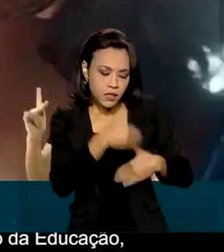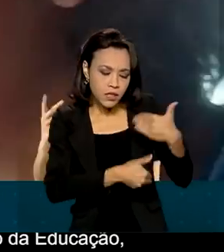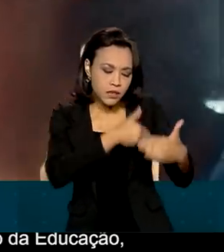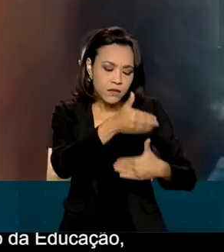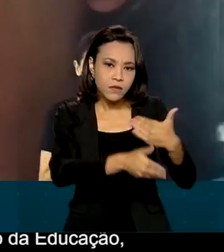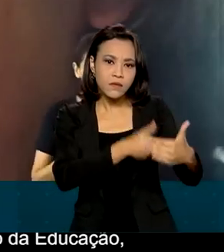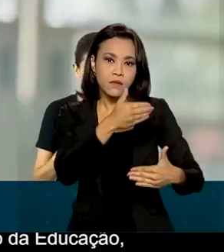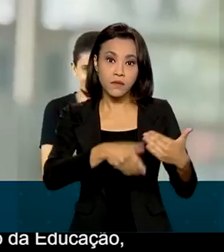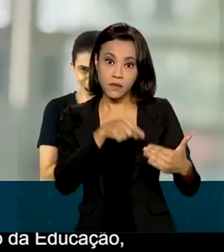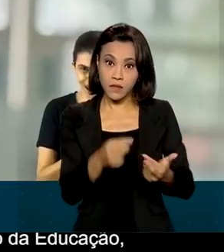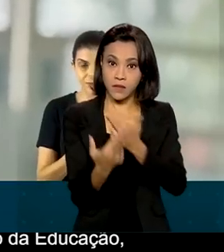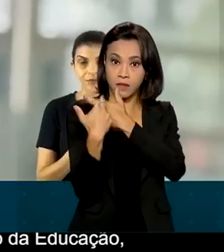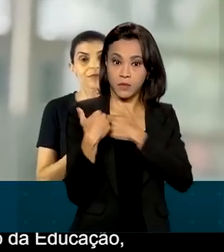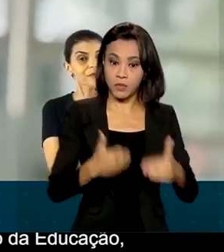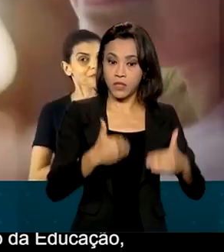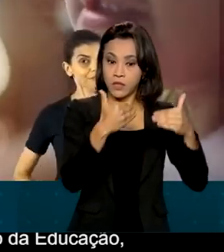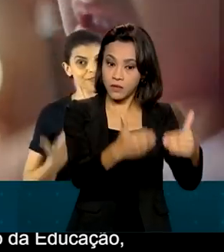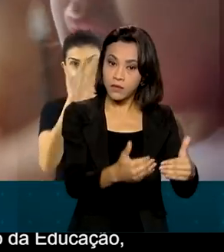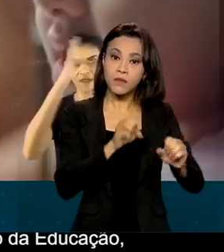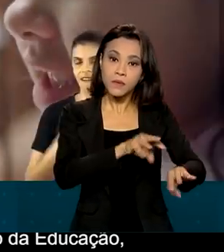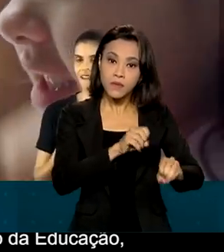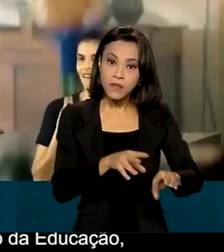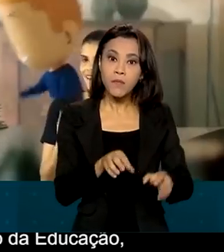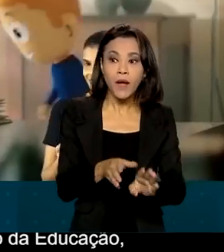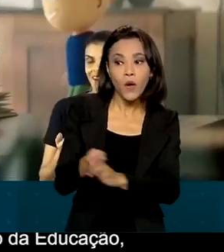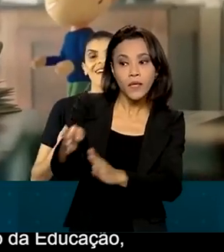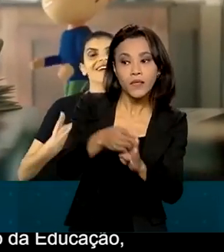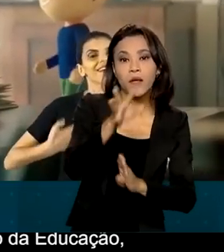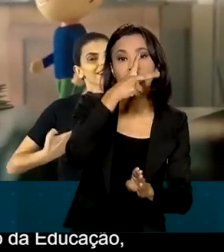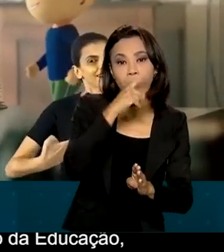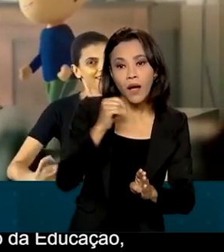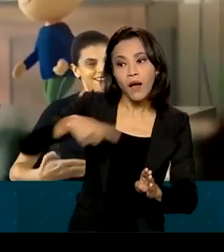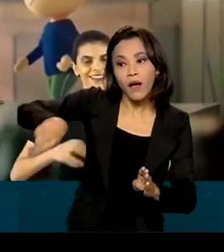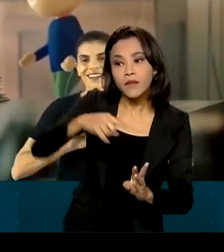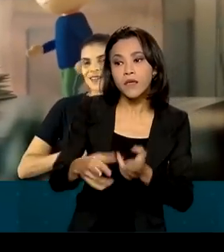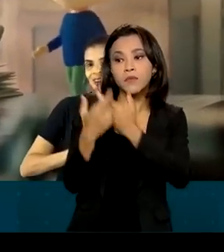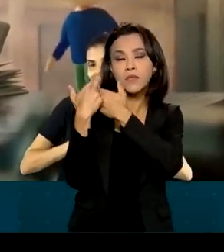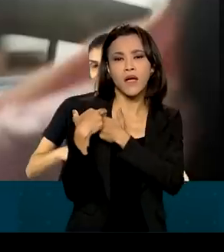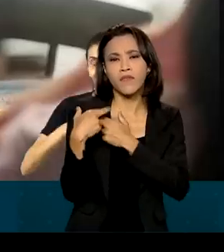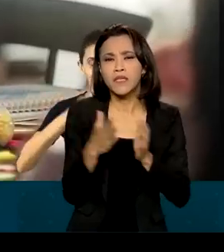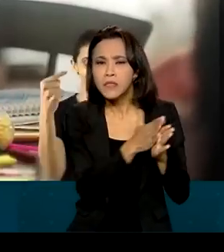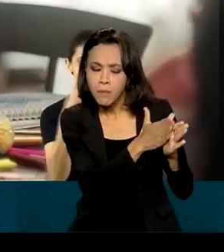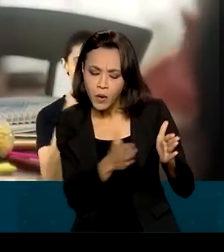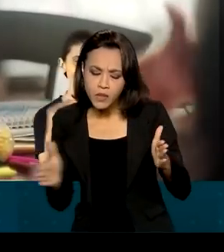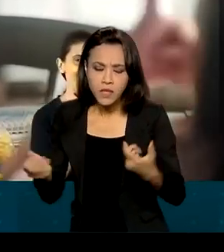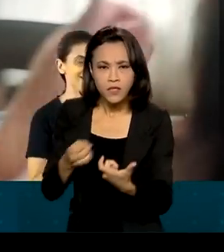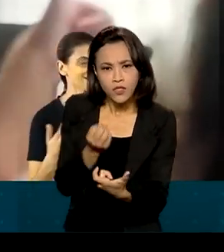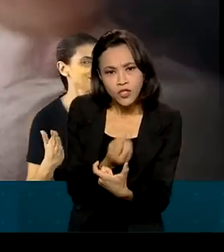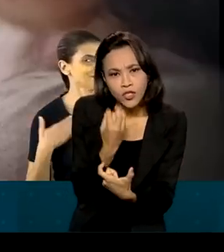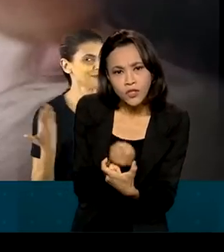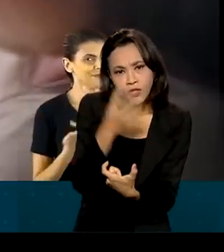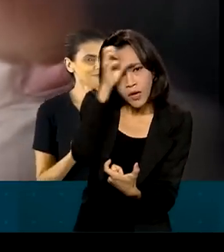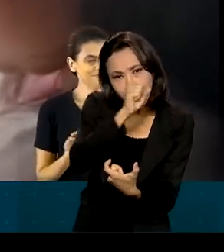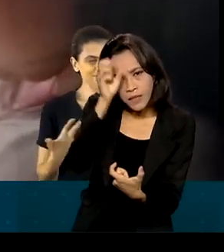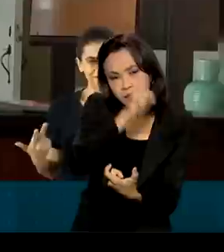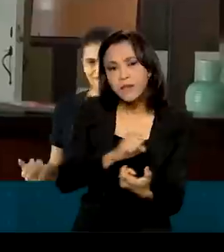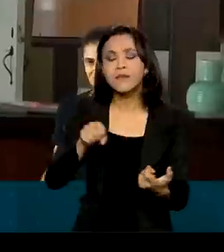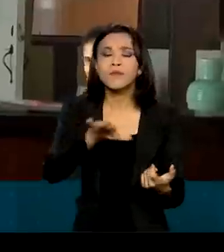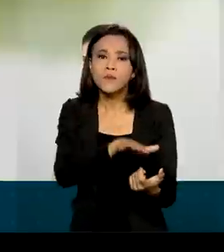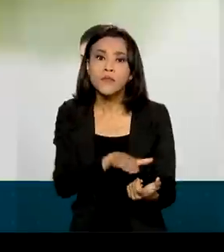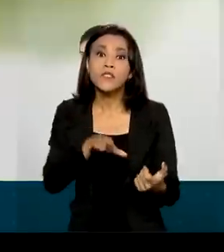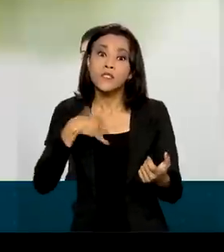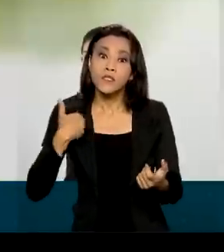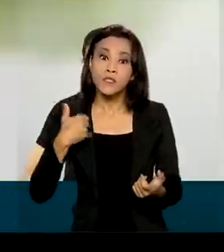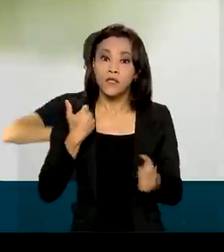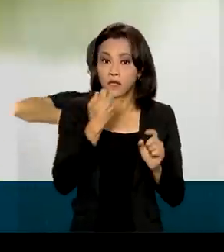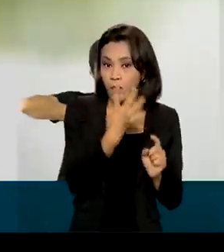auxiliar professores, pais e responsáveis no processo de alfabetização de crianças entre 4 e 9 anos de